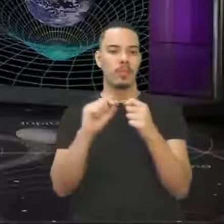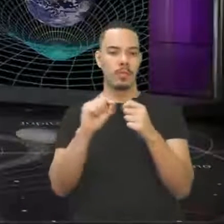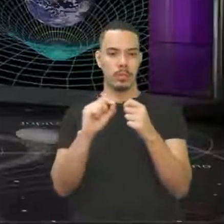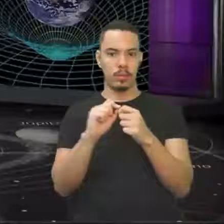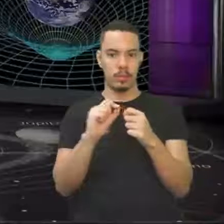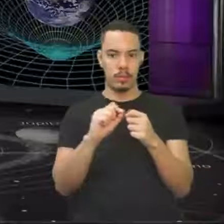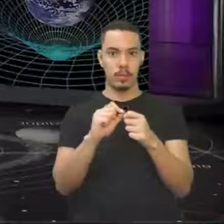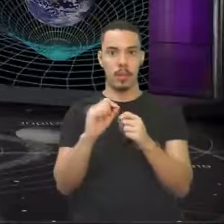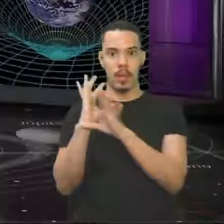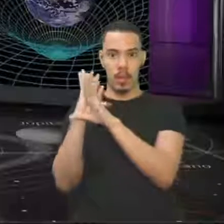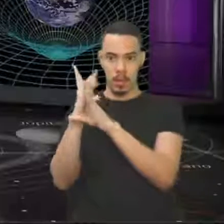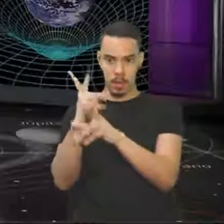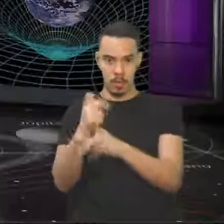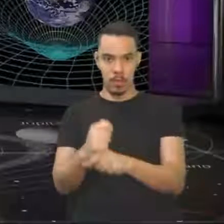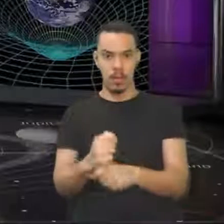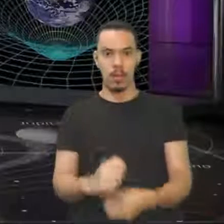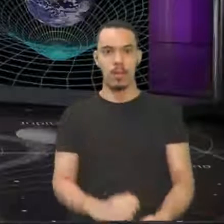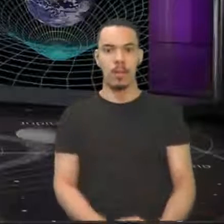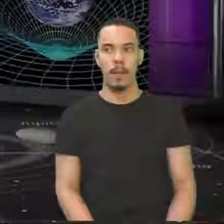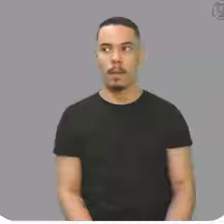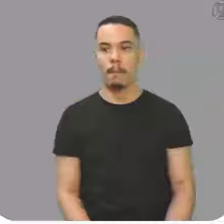para a nossa revisão, ok?